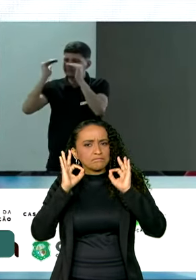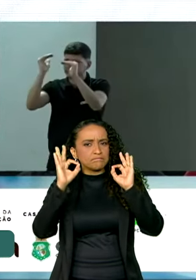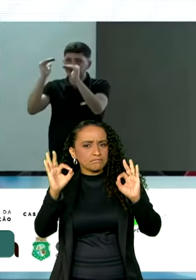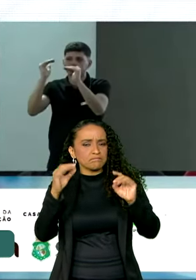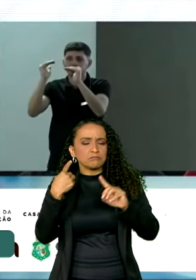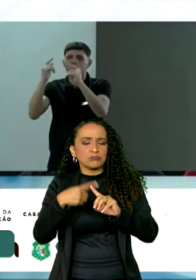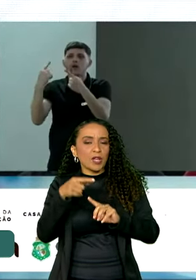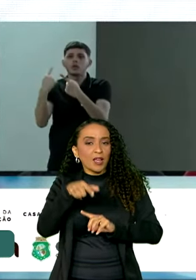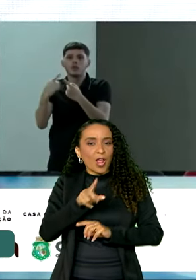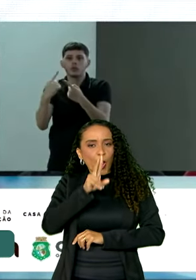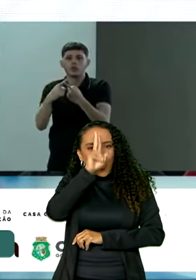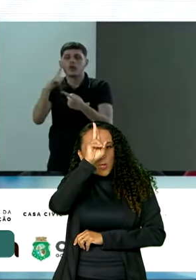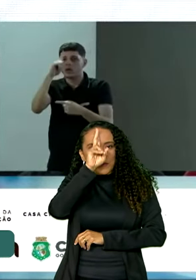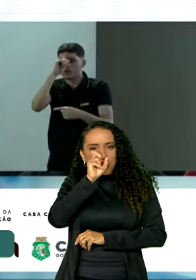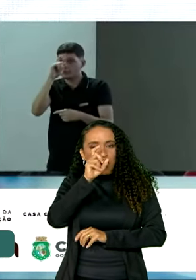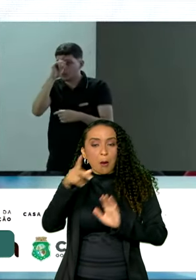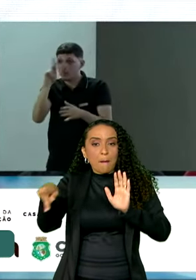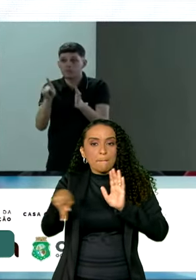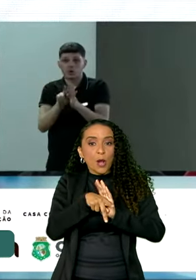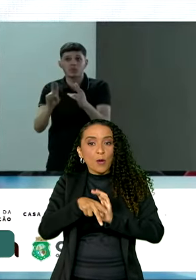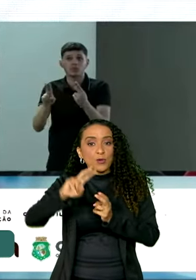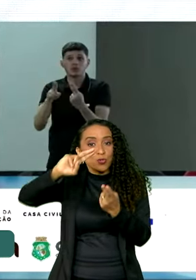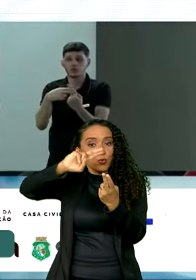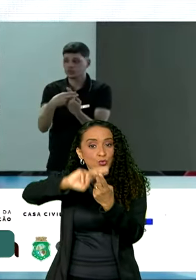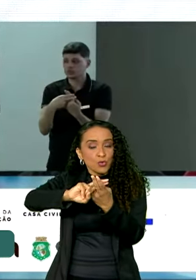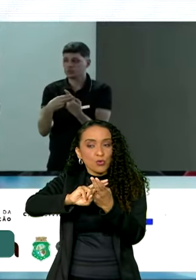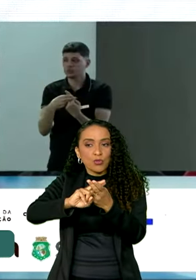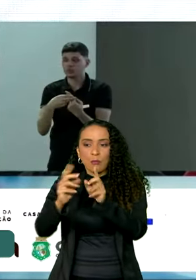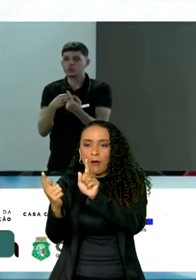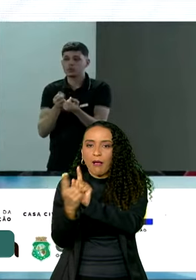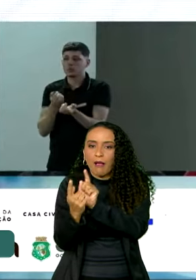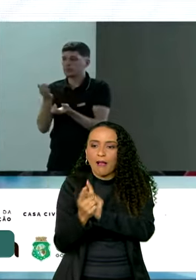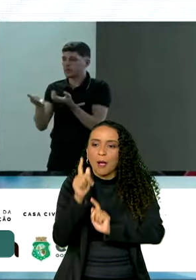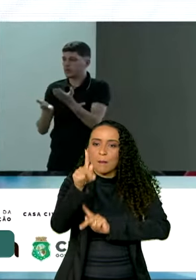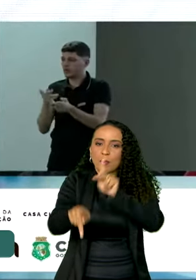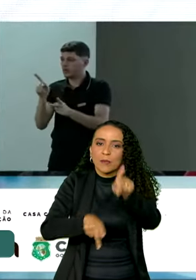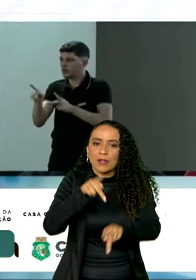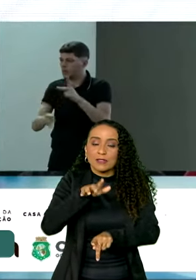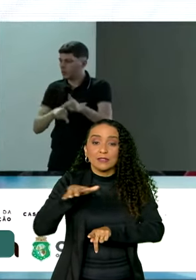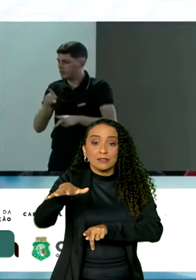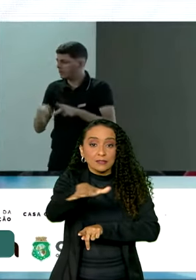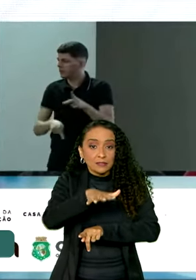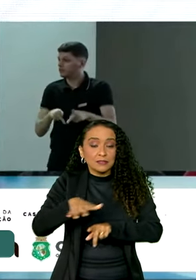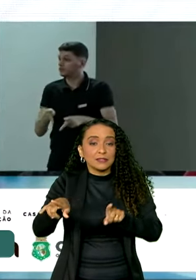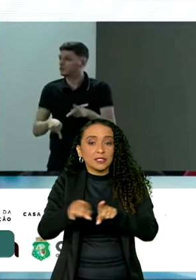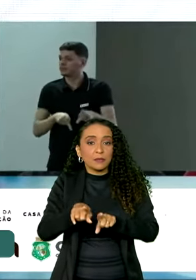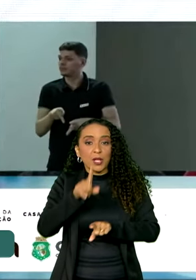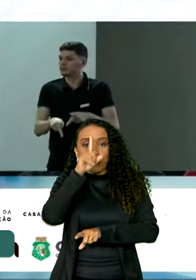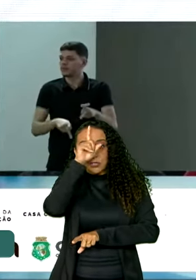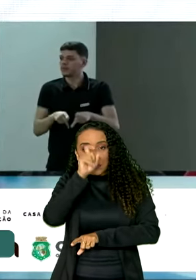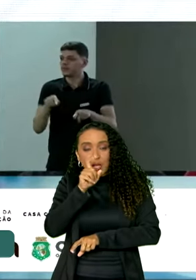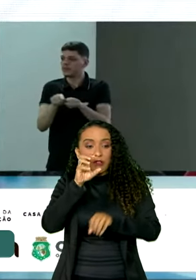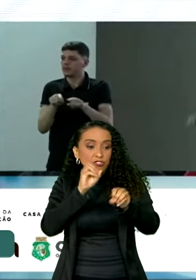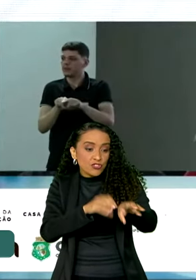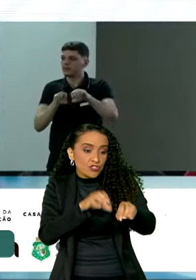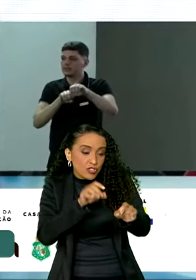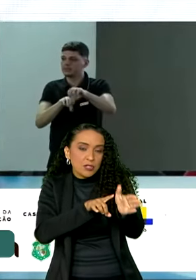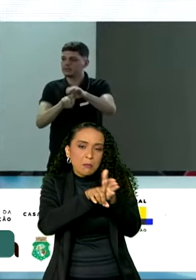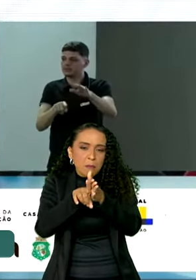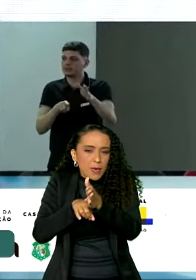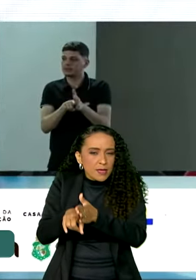porque ele é um hospital do SUS, para atender a população da região, e é um hospital de ensino, de